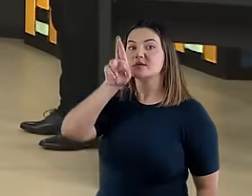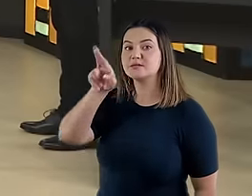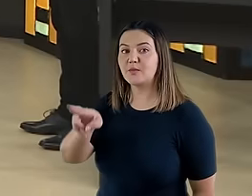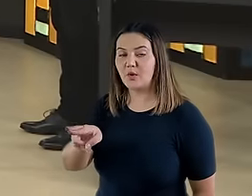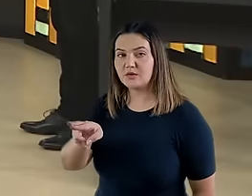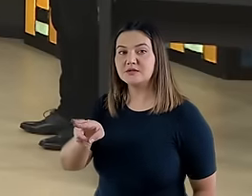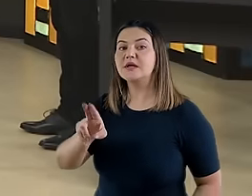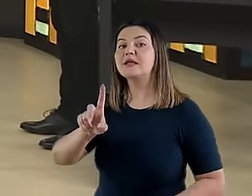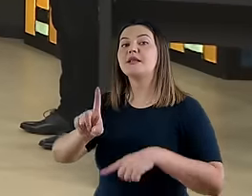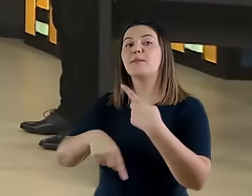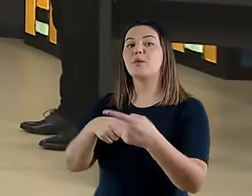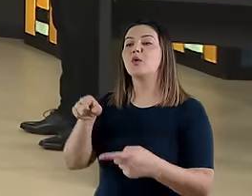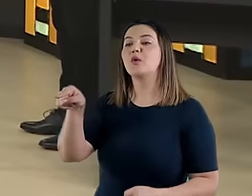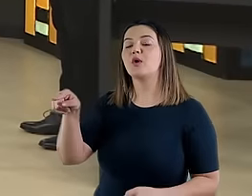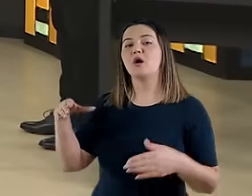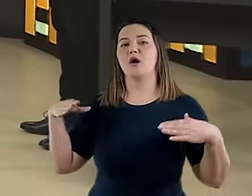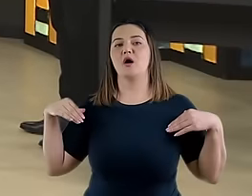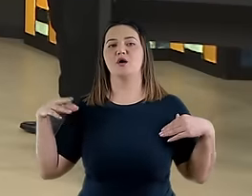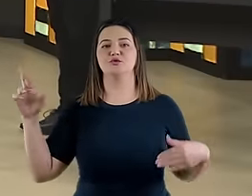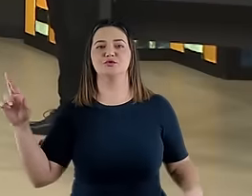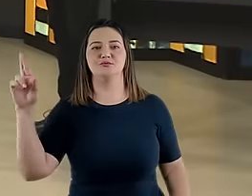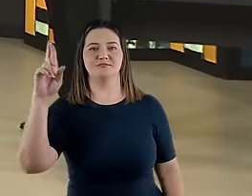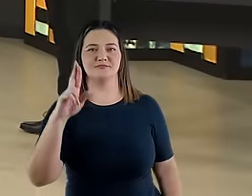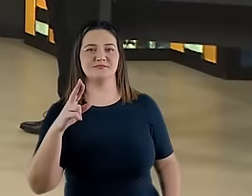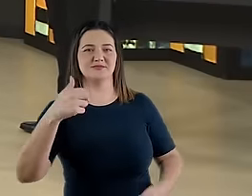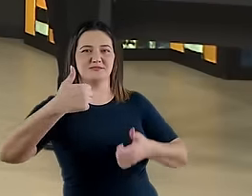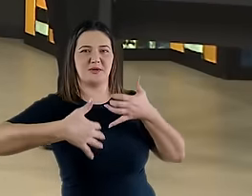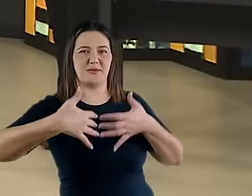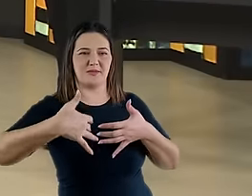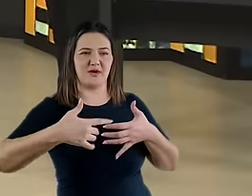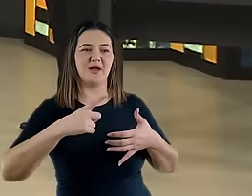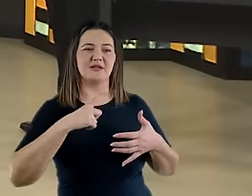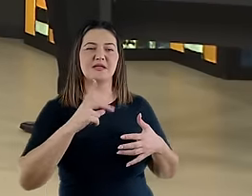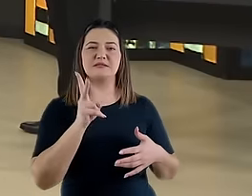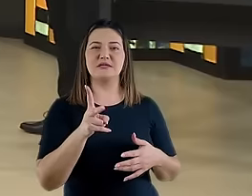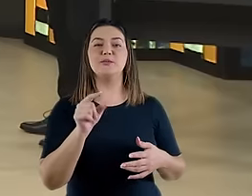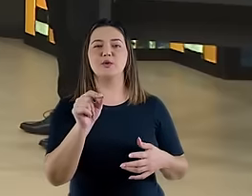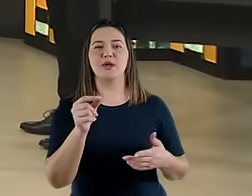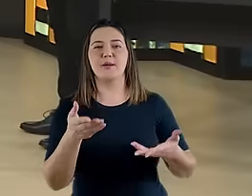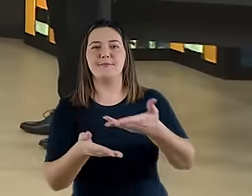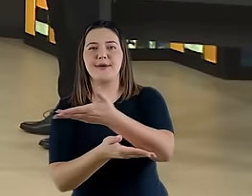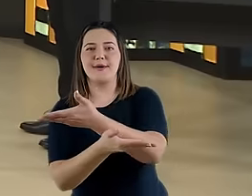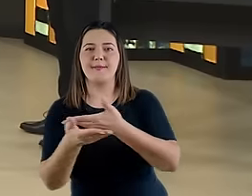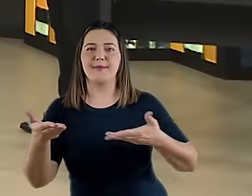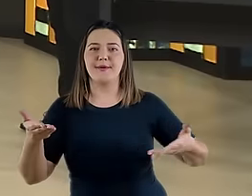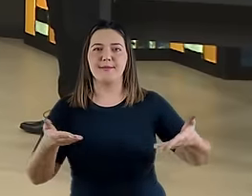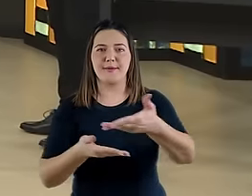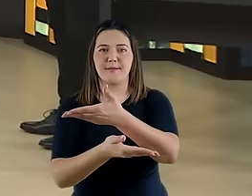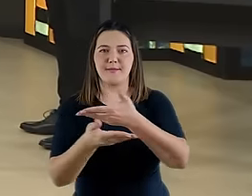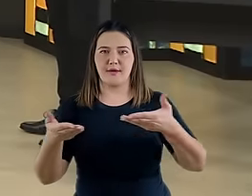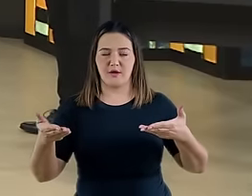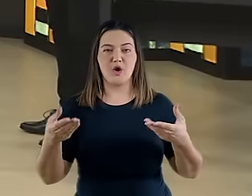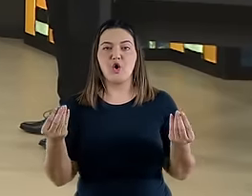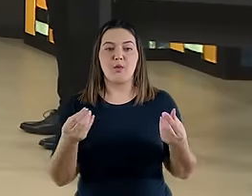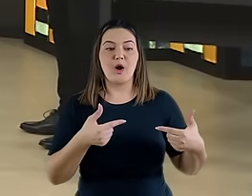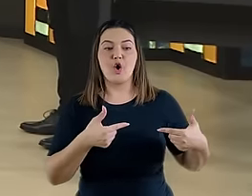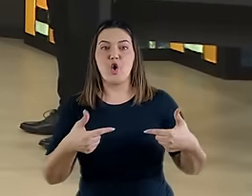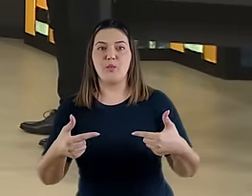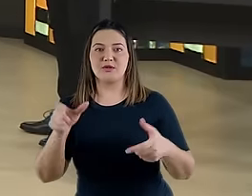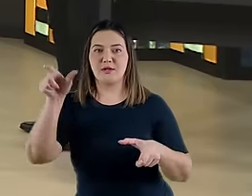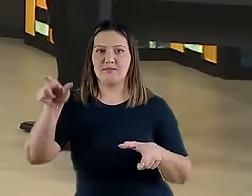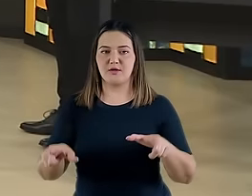e, por fim, a fala do anjo. Você está vendo ali uma intersecção dos elementos, do